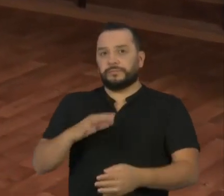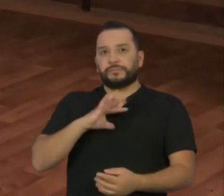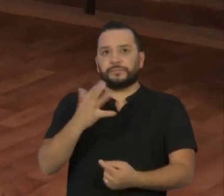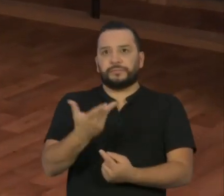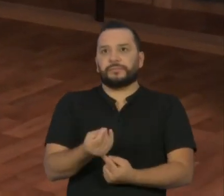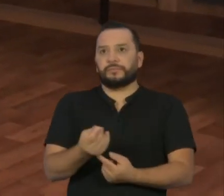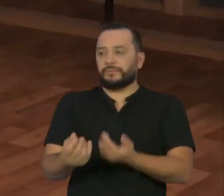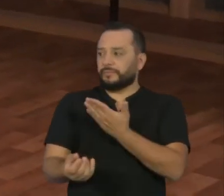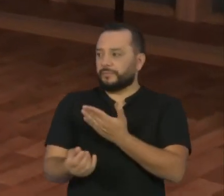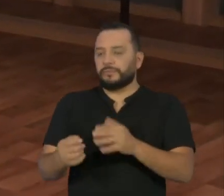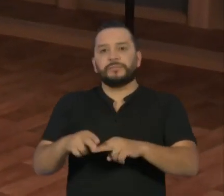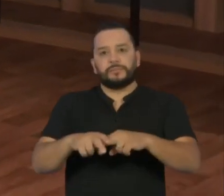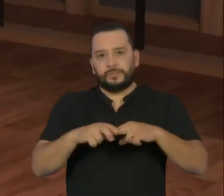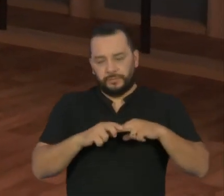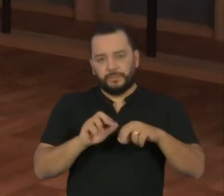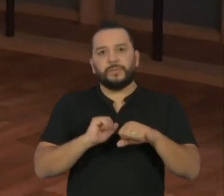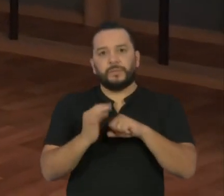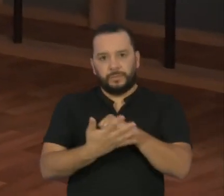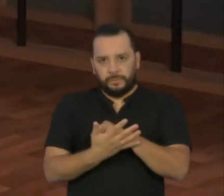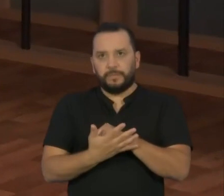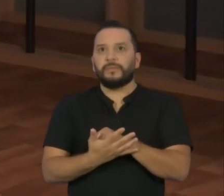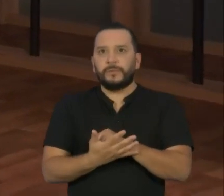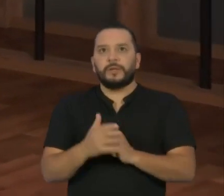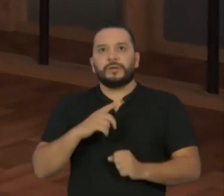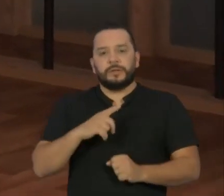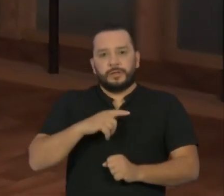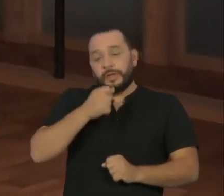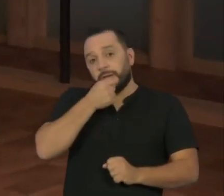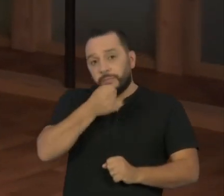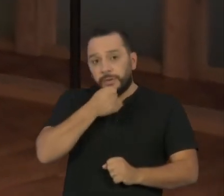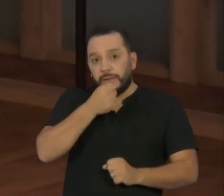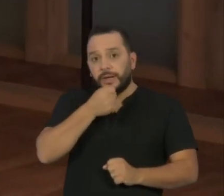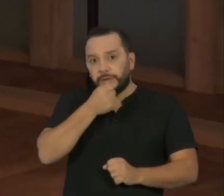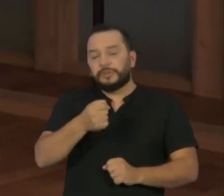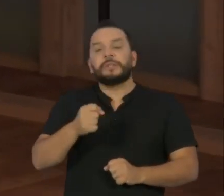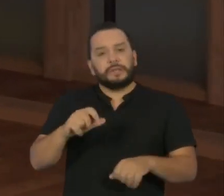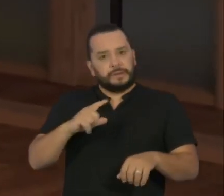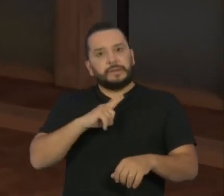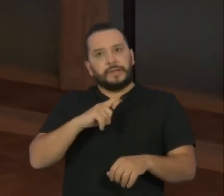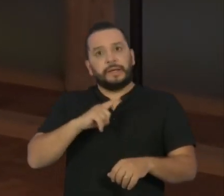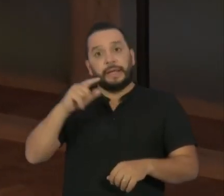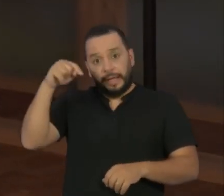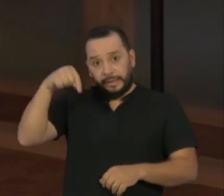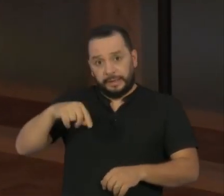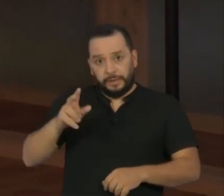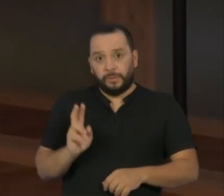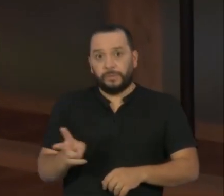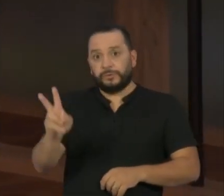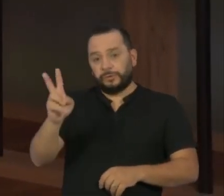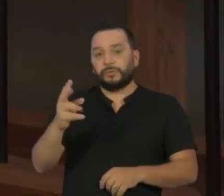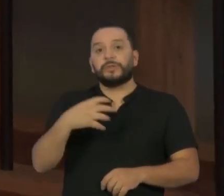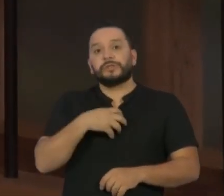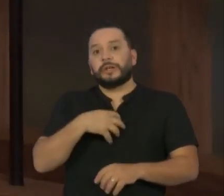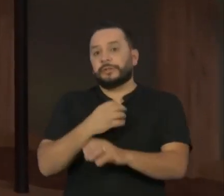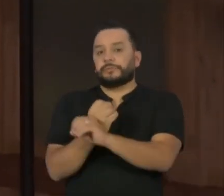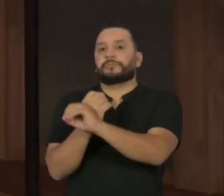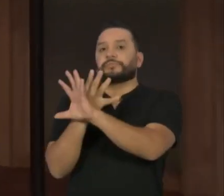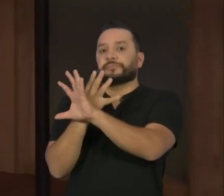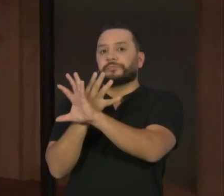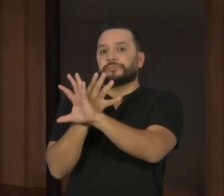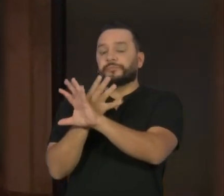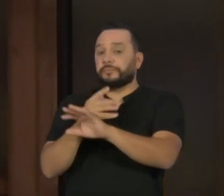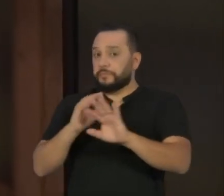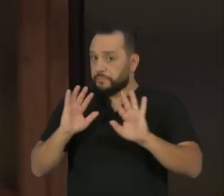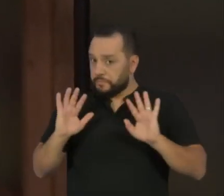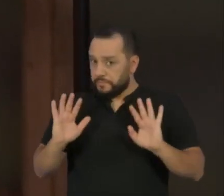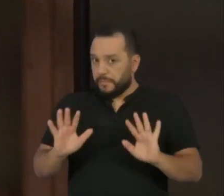Diante da pandemia da Covid-19, muitas reportagens e entrevistas continuarão sendo produzidas de maneira remota. Mas,